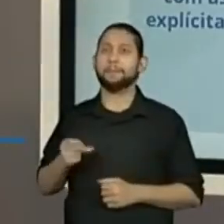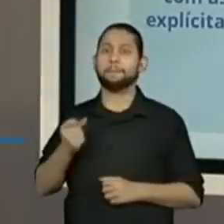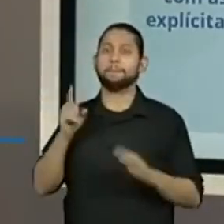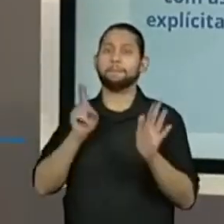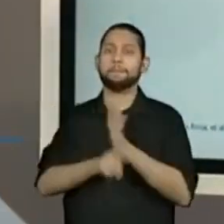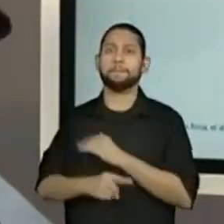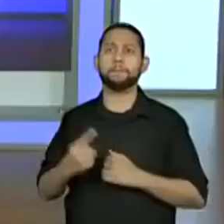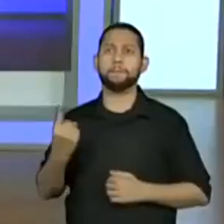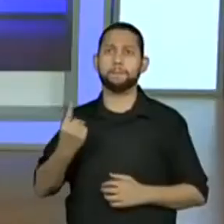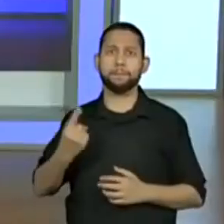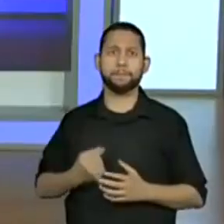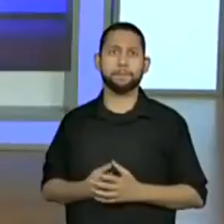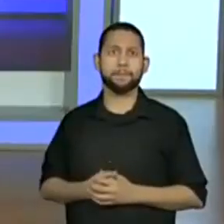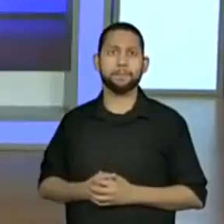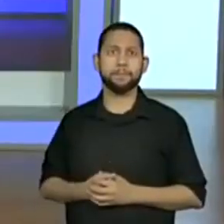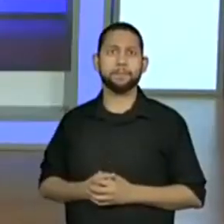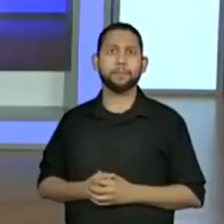questão.